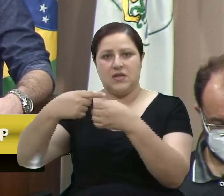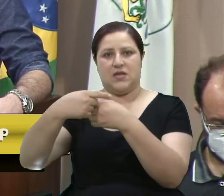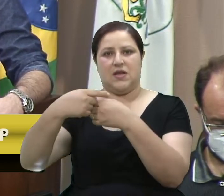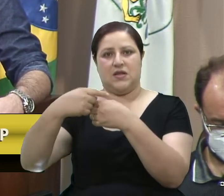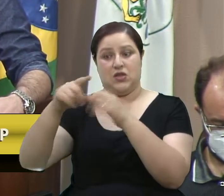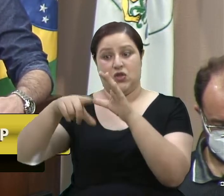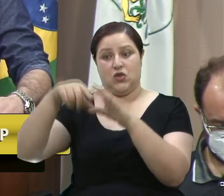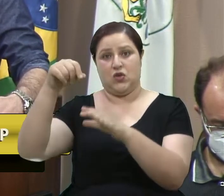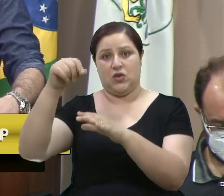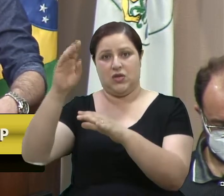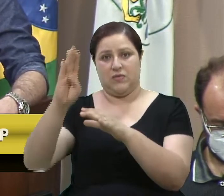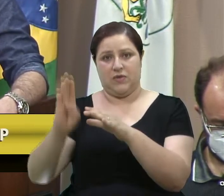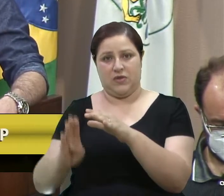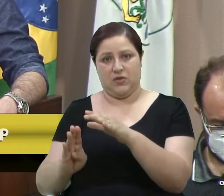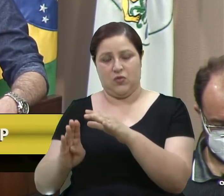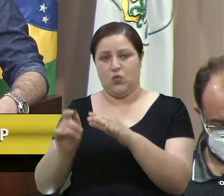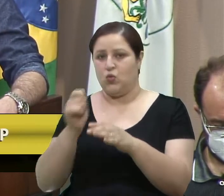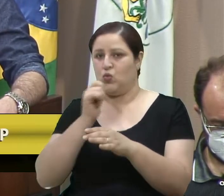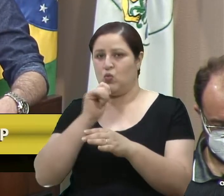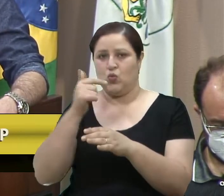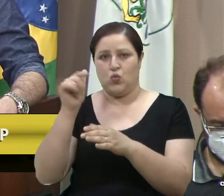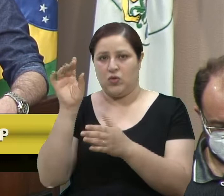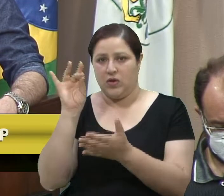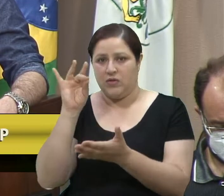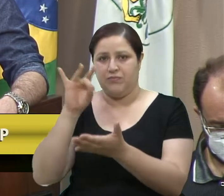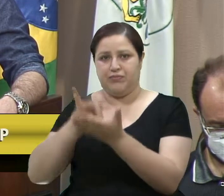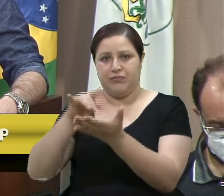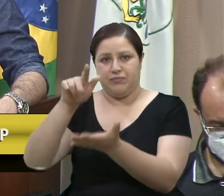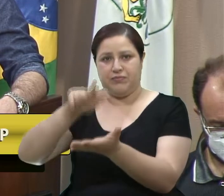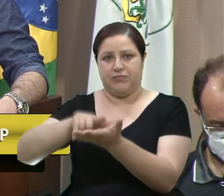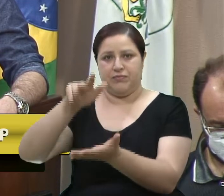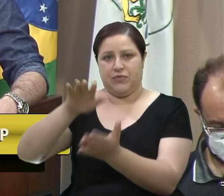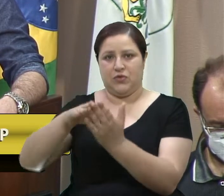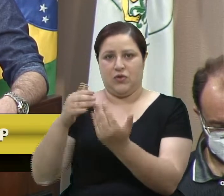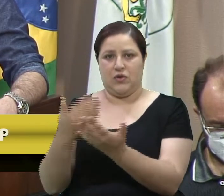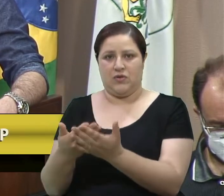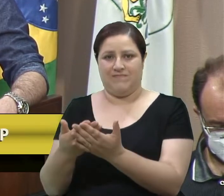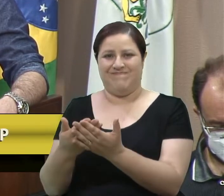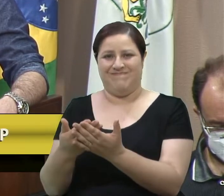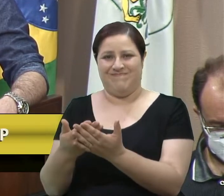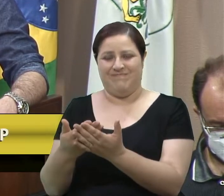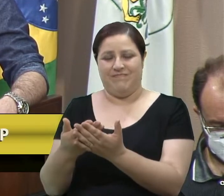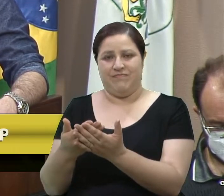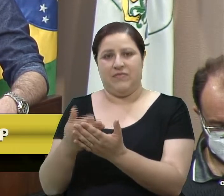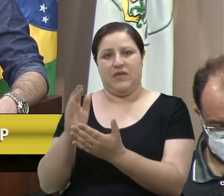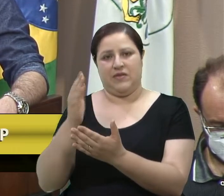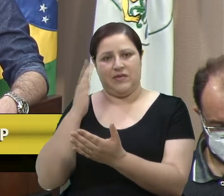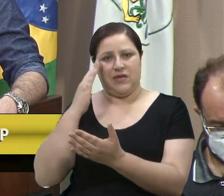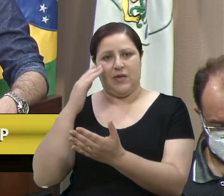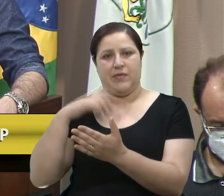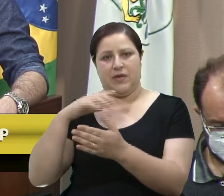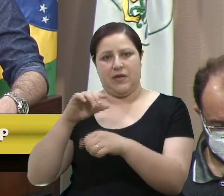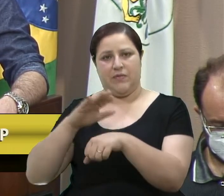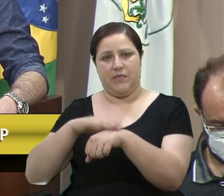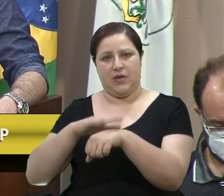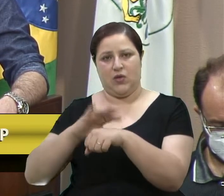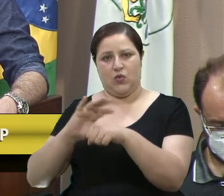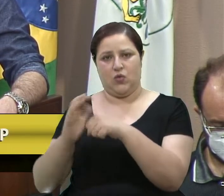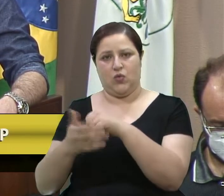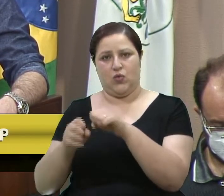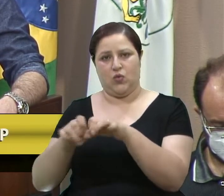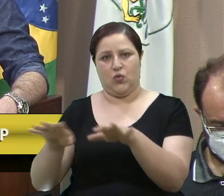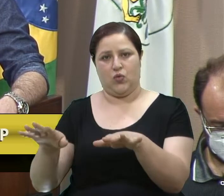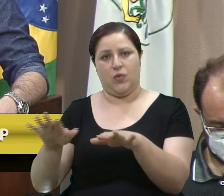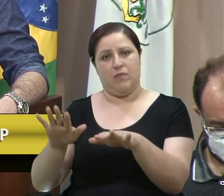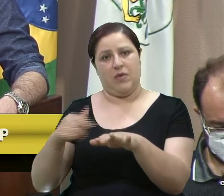A gente sabe que vem um período de pandemia, mas eu, como parlamentar dessa casa, eu vou lutar